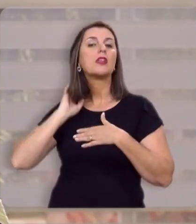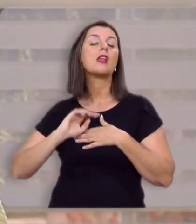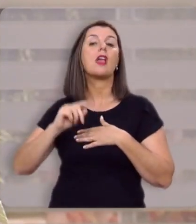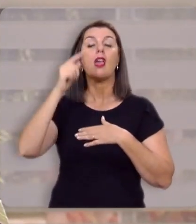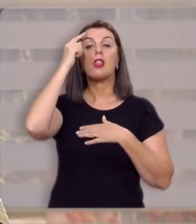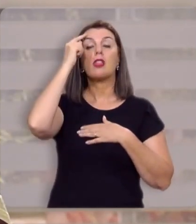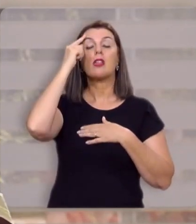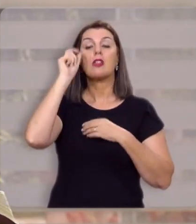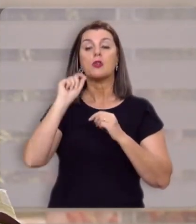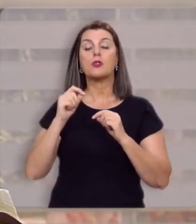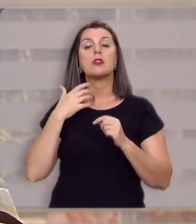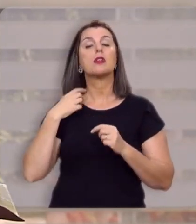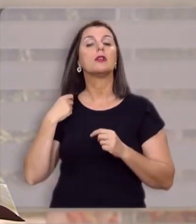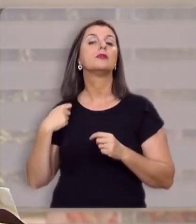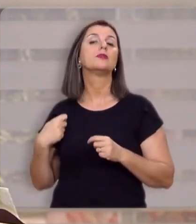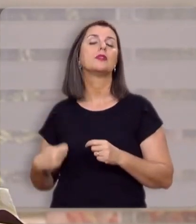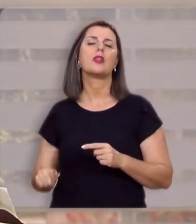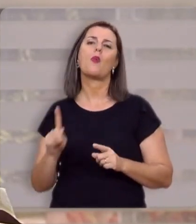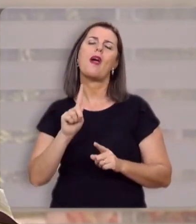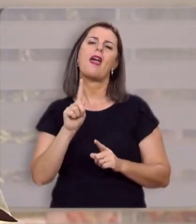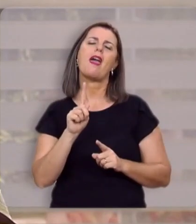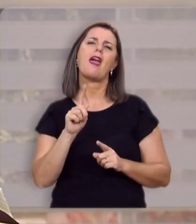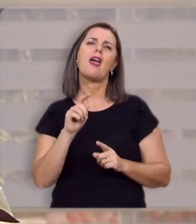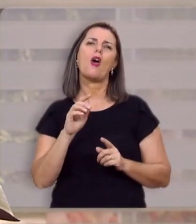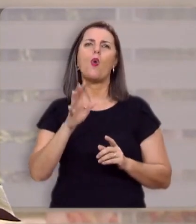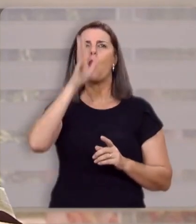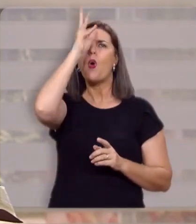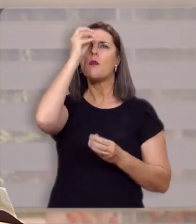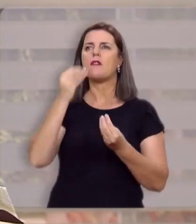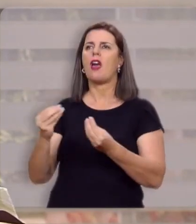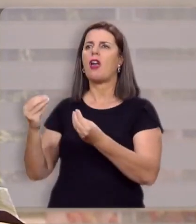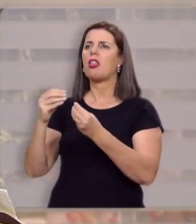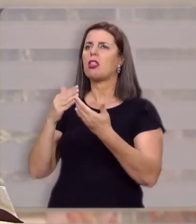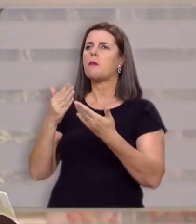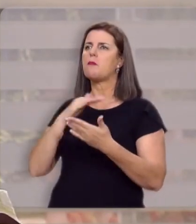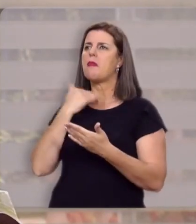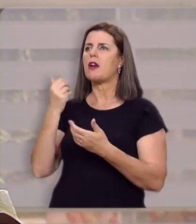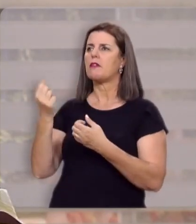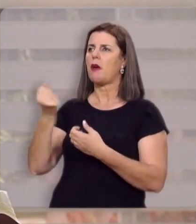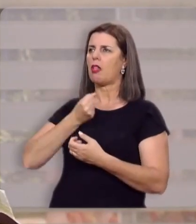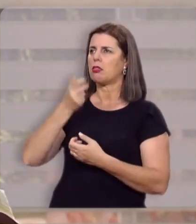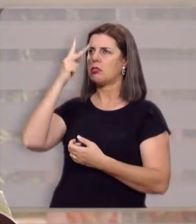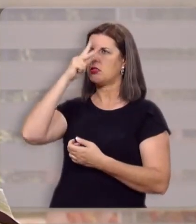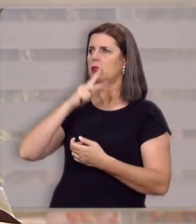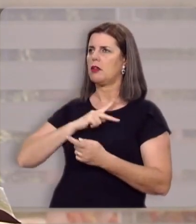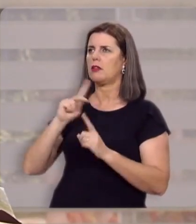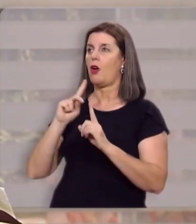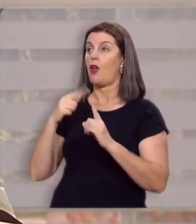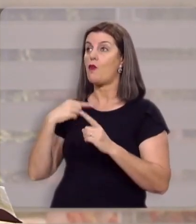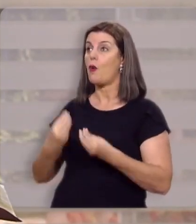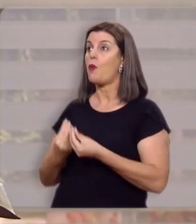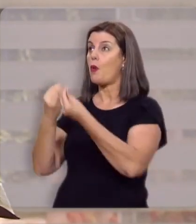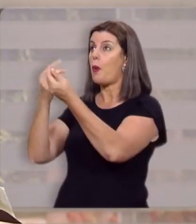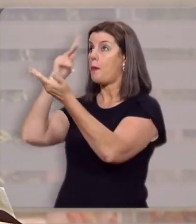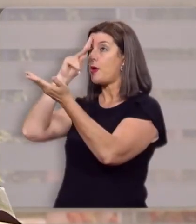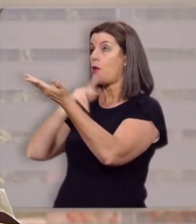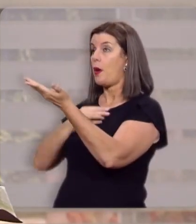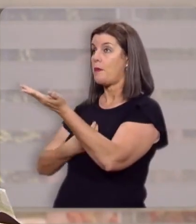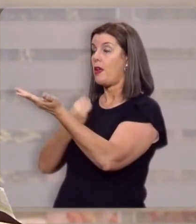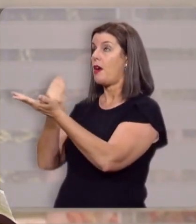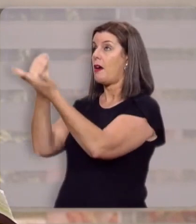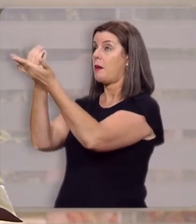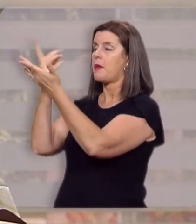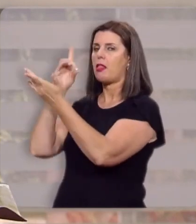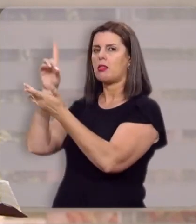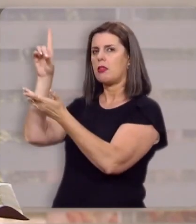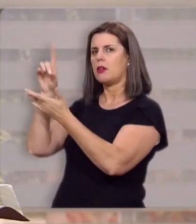entendendo que não é Roma que vai tirar-lhe a vida, é ele quem vai se oferecer. Não para Roma,